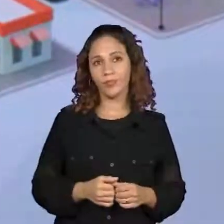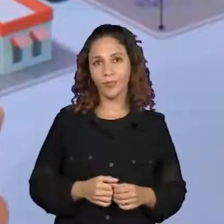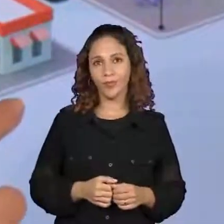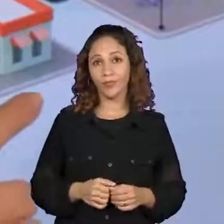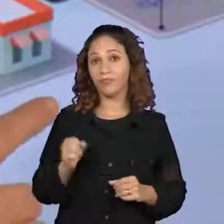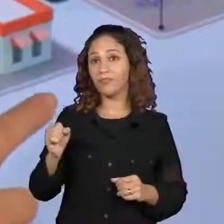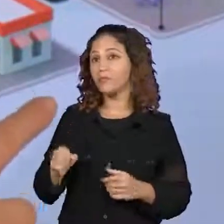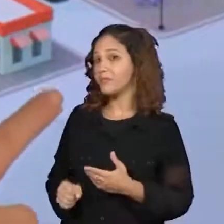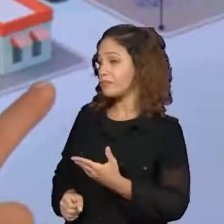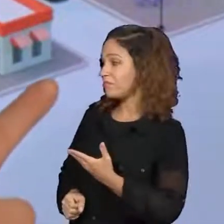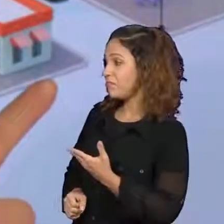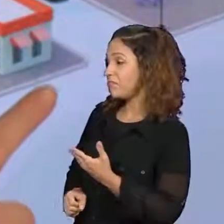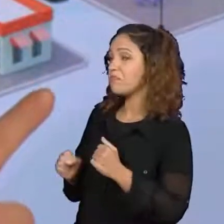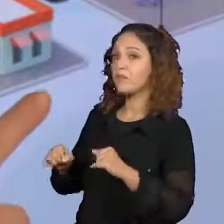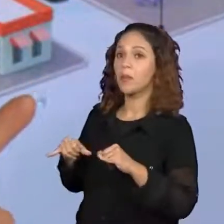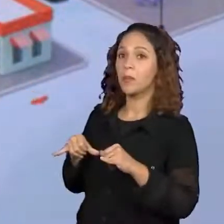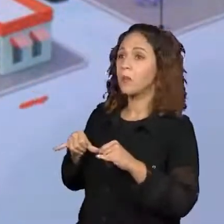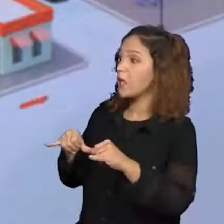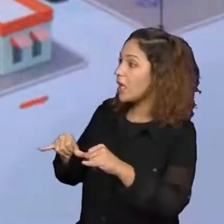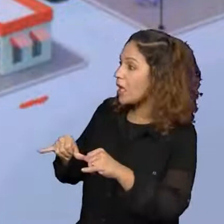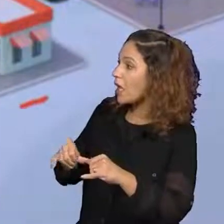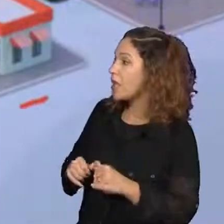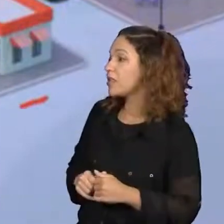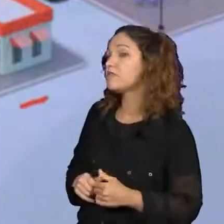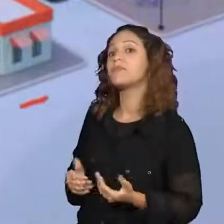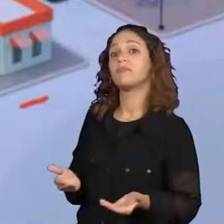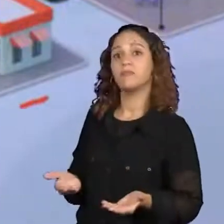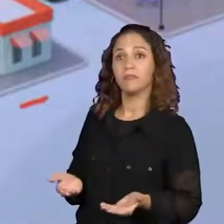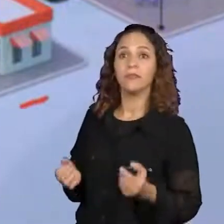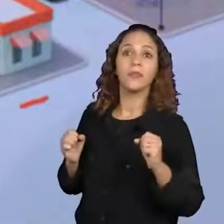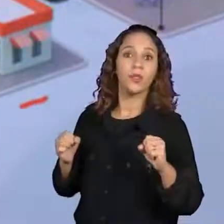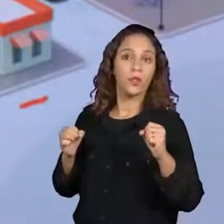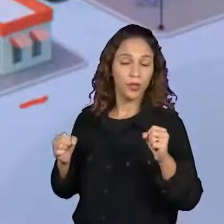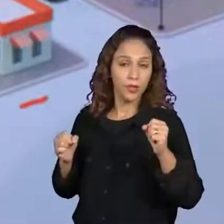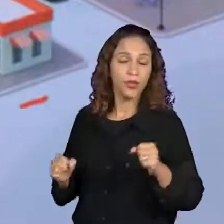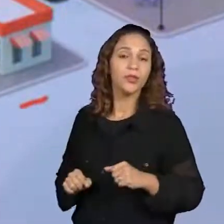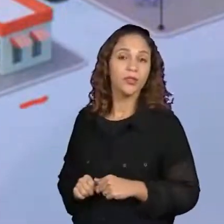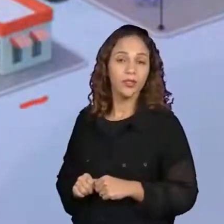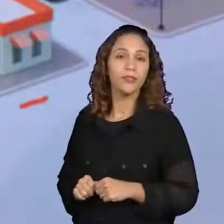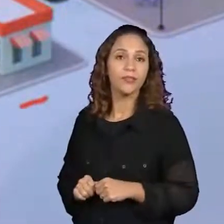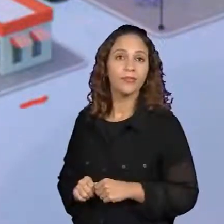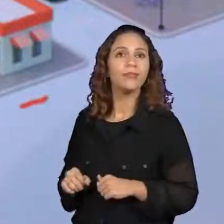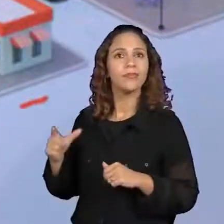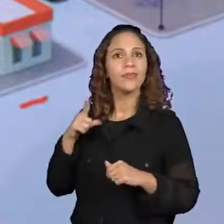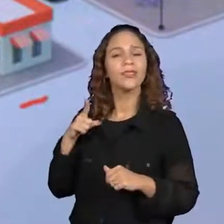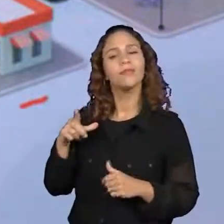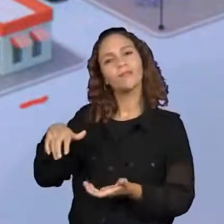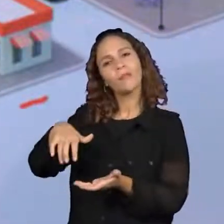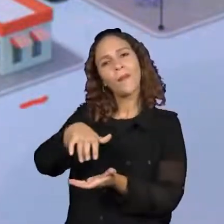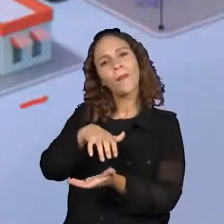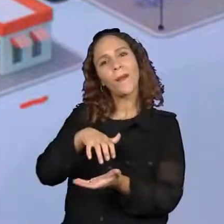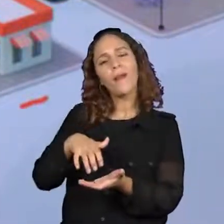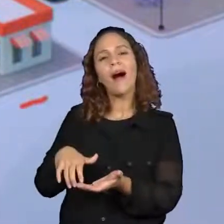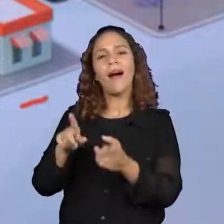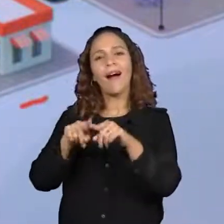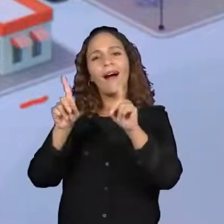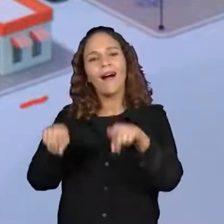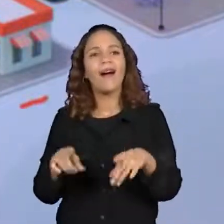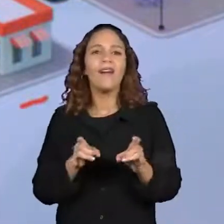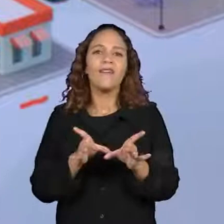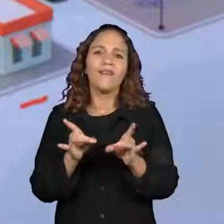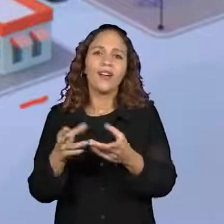seria o supermercado? Poderia ser. Olha só. Alguns comércios, algumas áreas